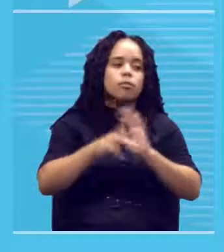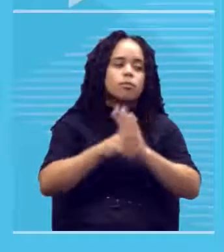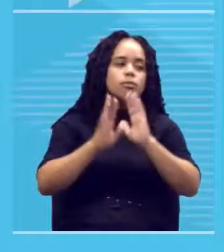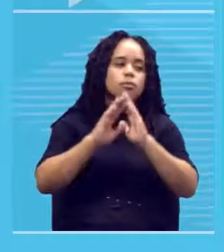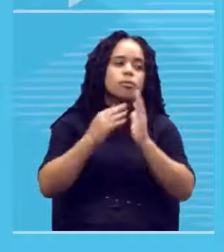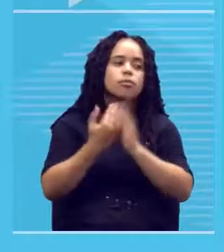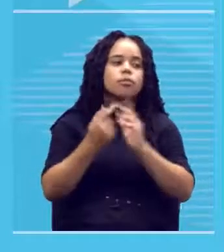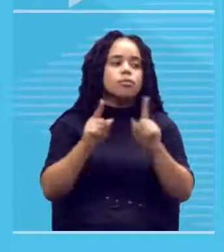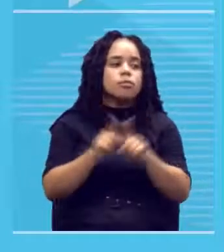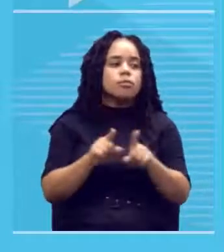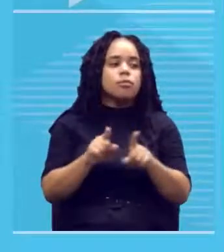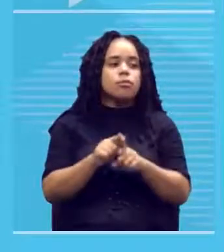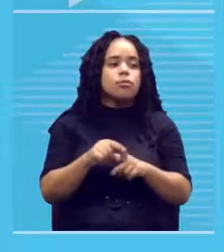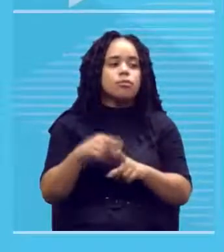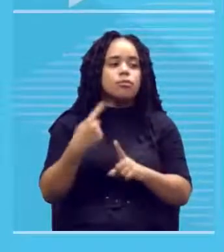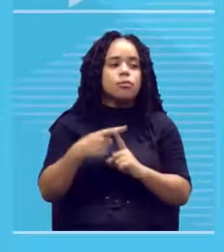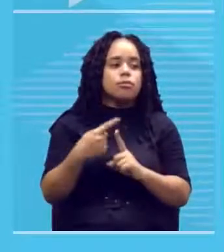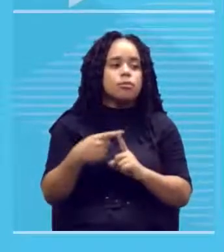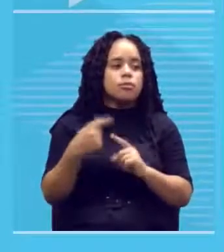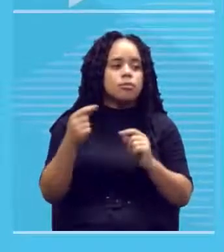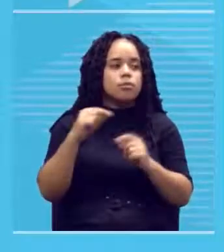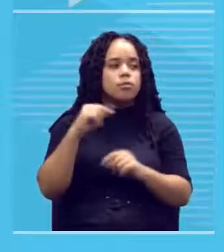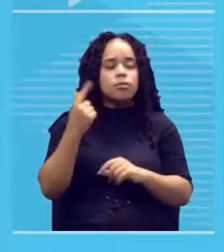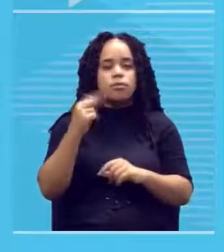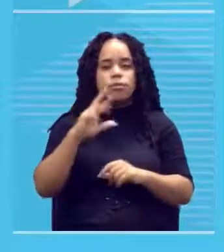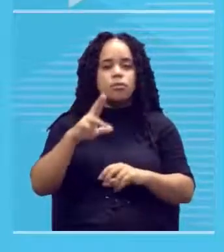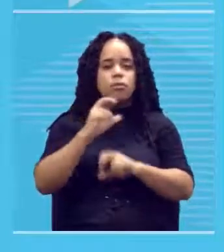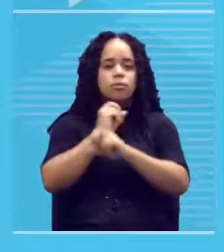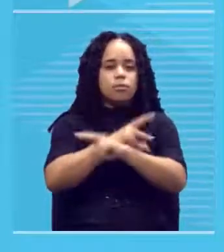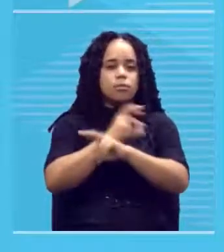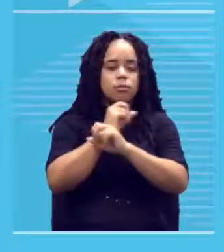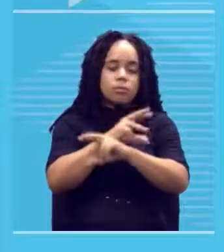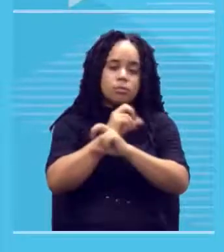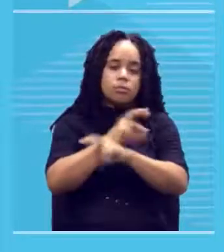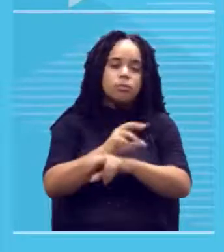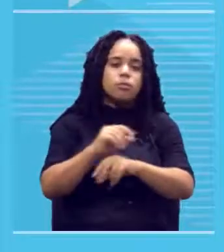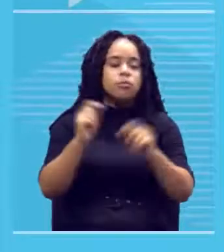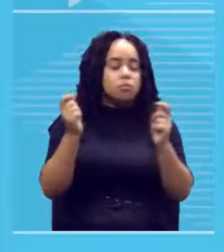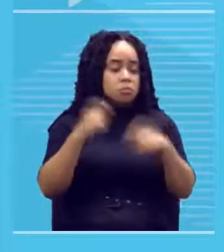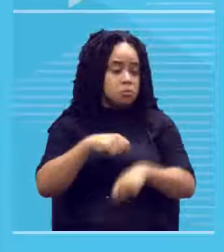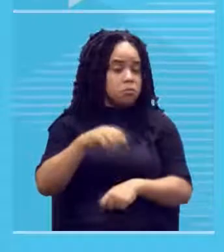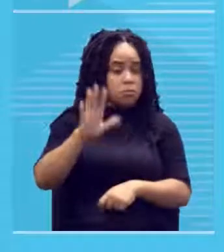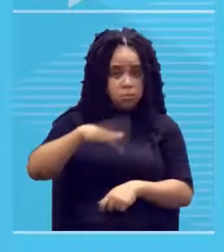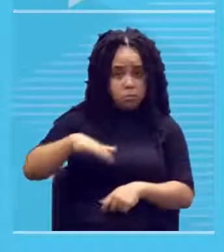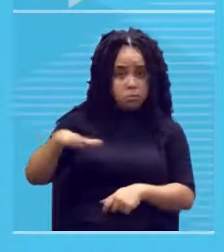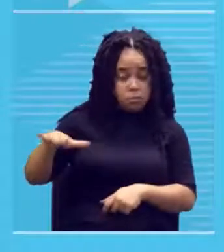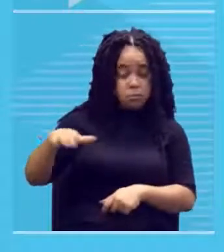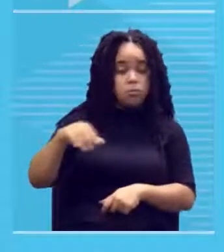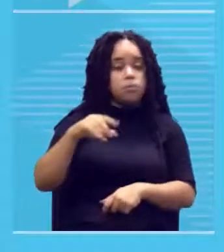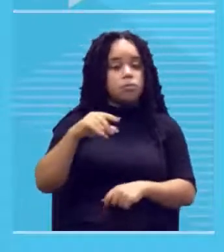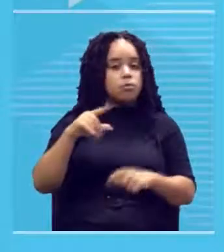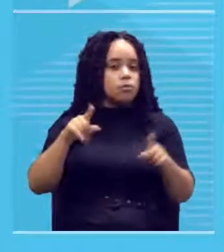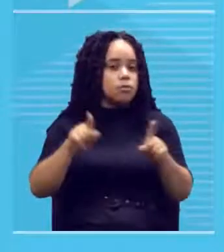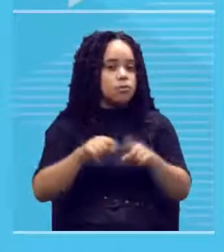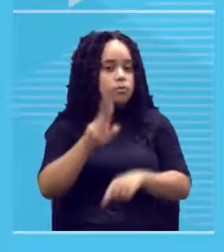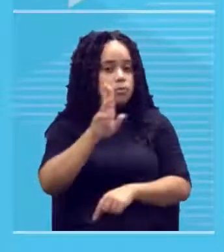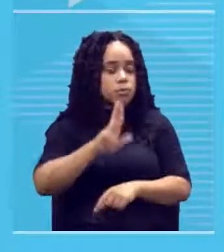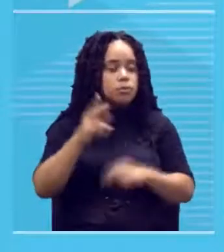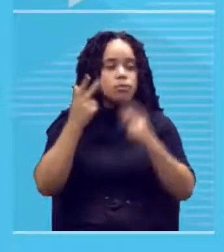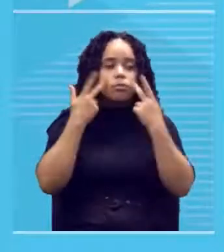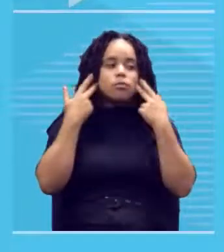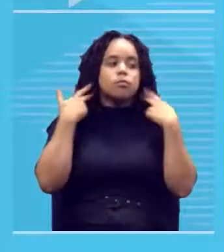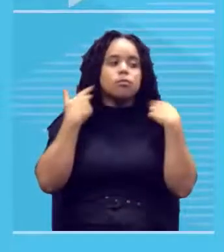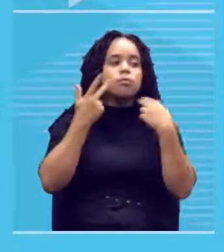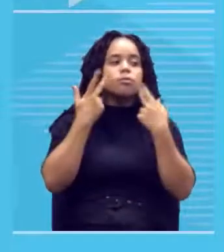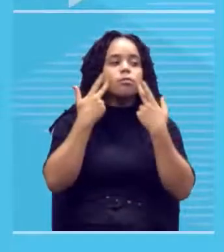tóxica exato dá para criança usar sem problema tem criança que come essa tinta e